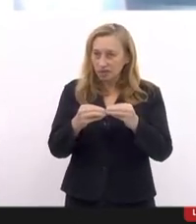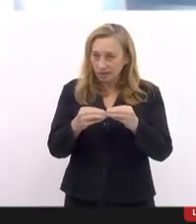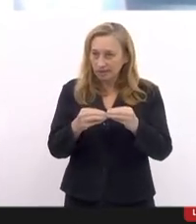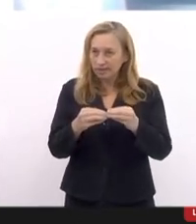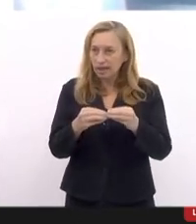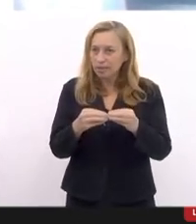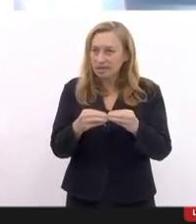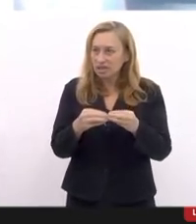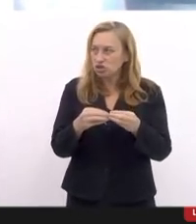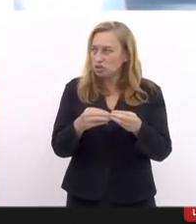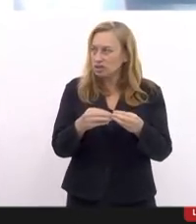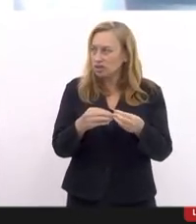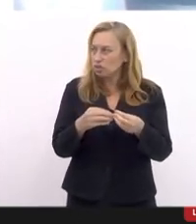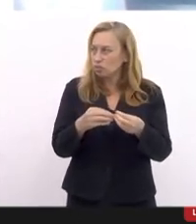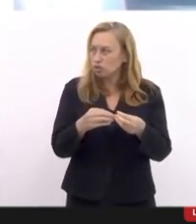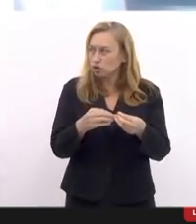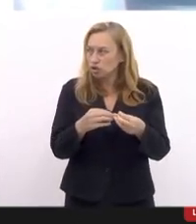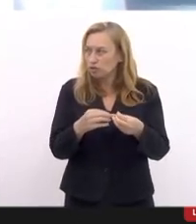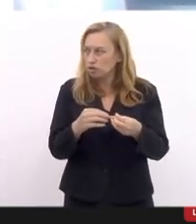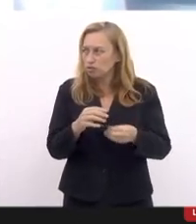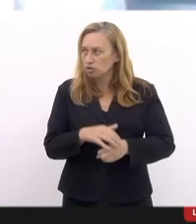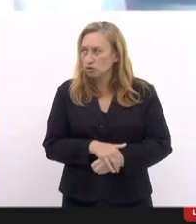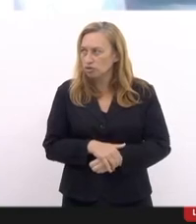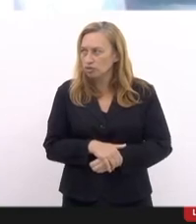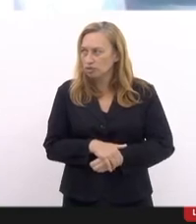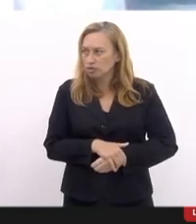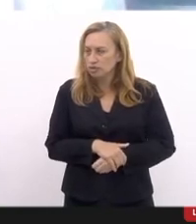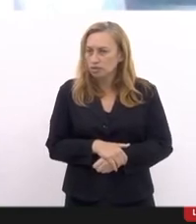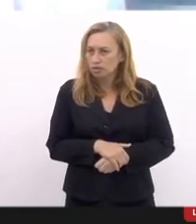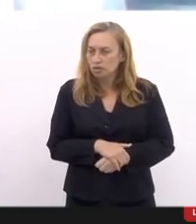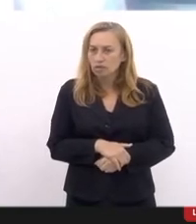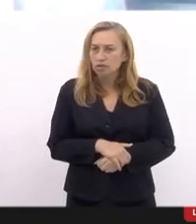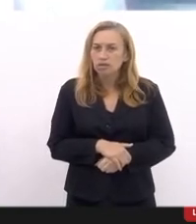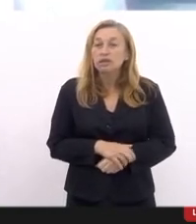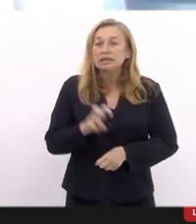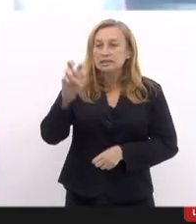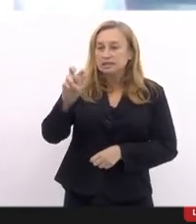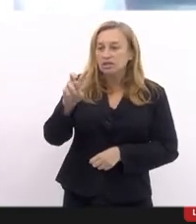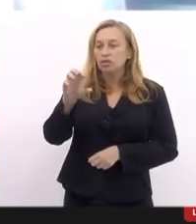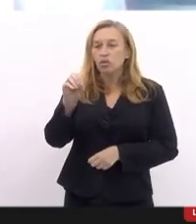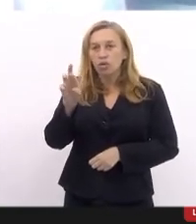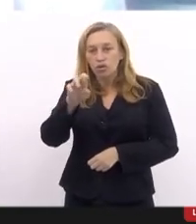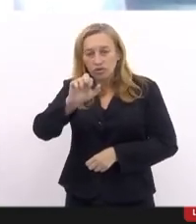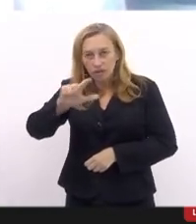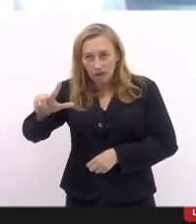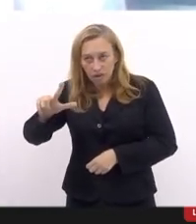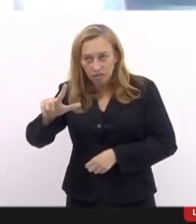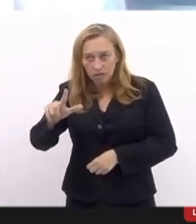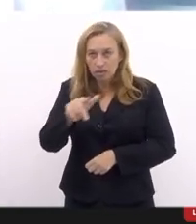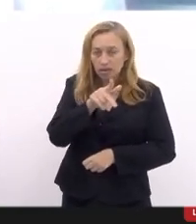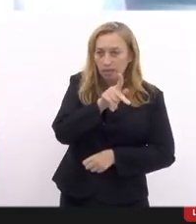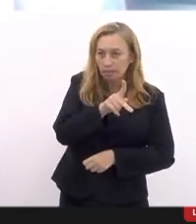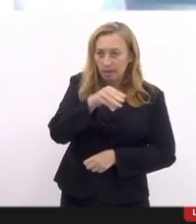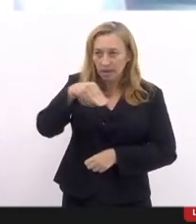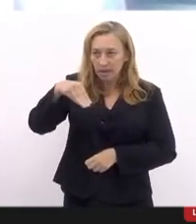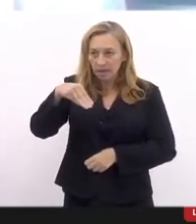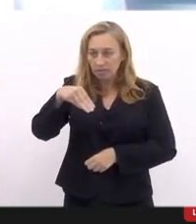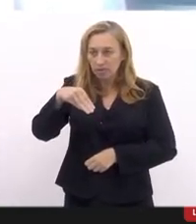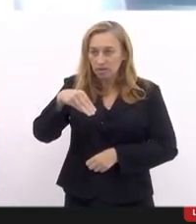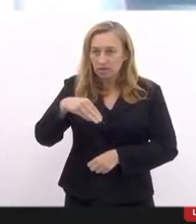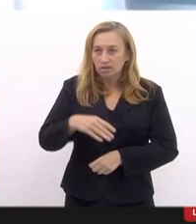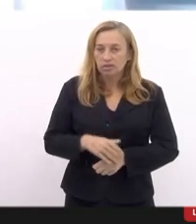derrotou essas vozes e a participação de cinco coronéis e tenentes coronéis da PM nessa audiência